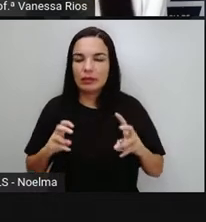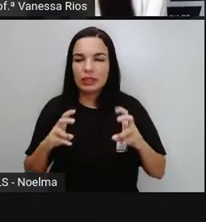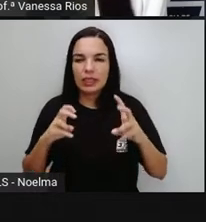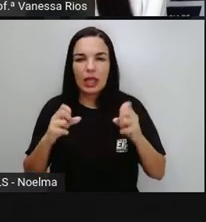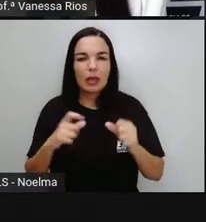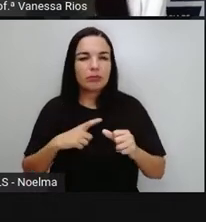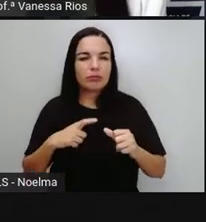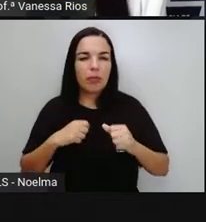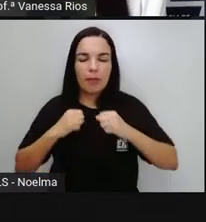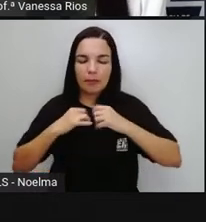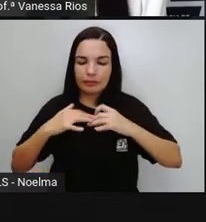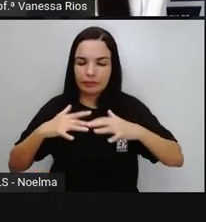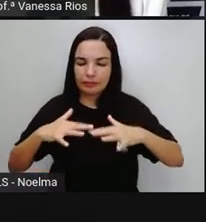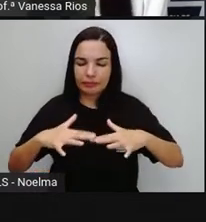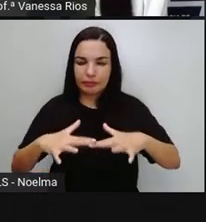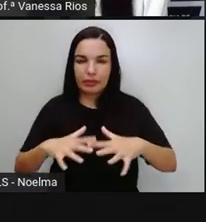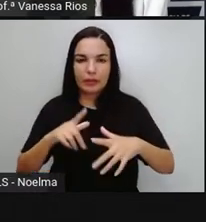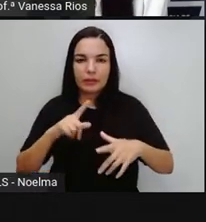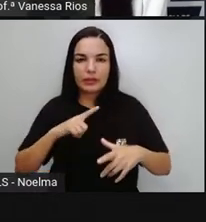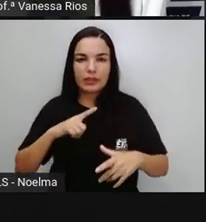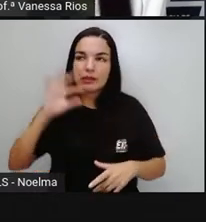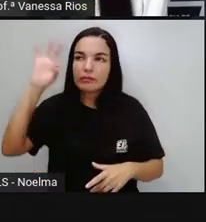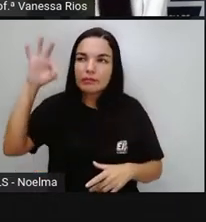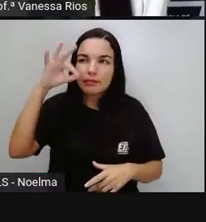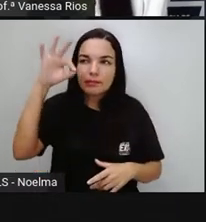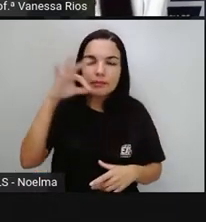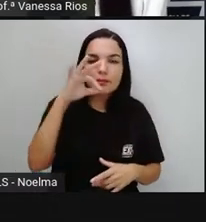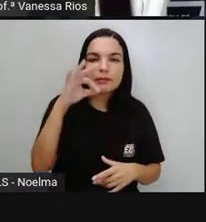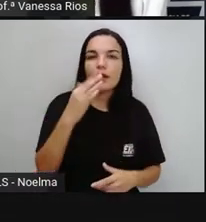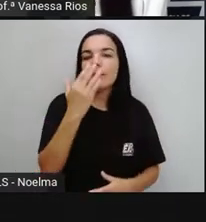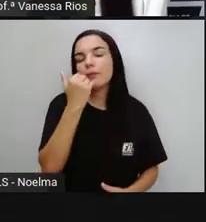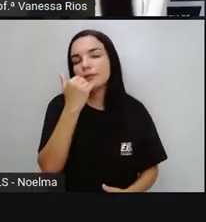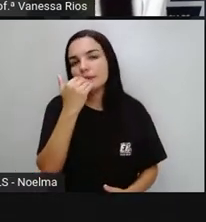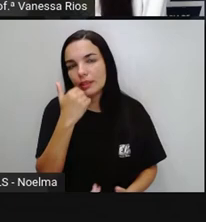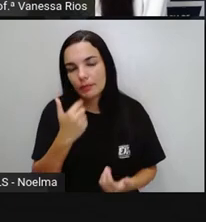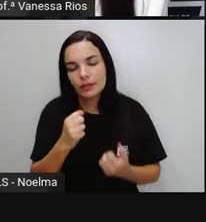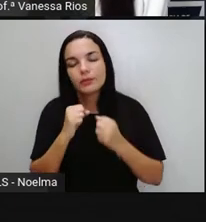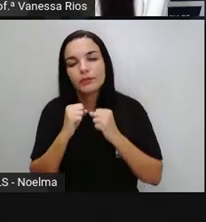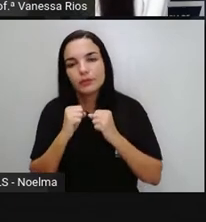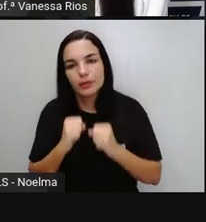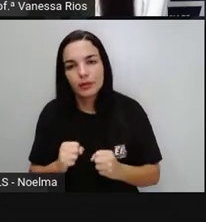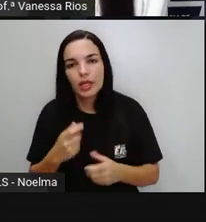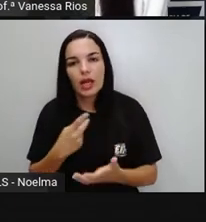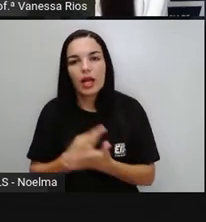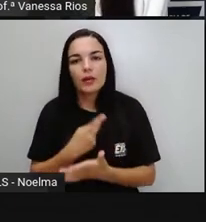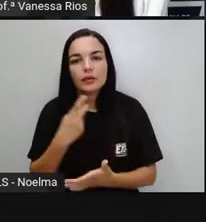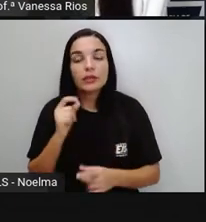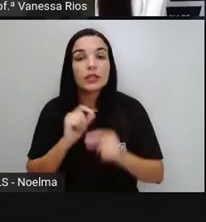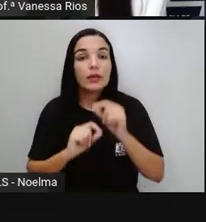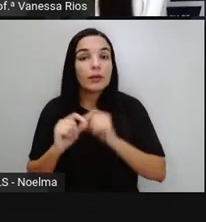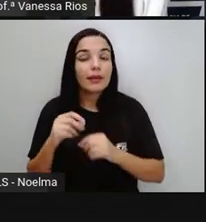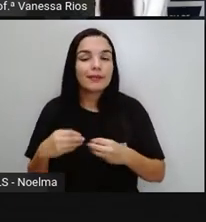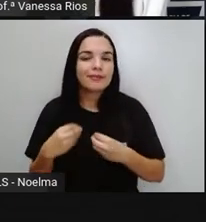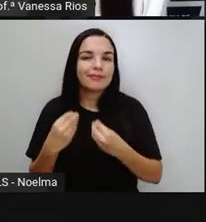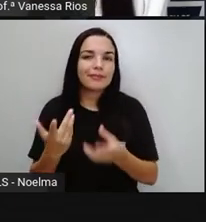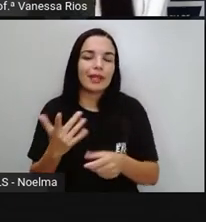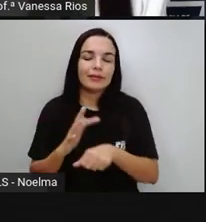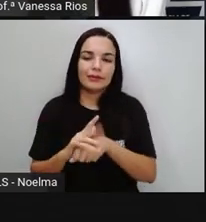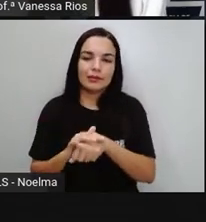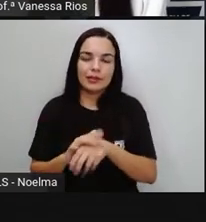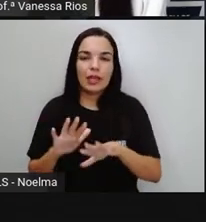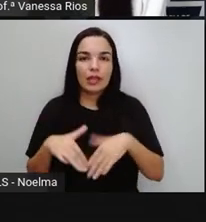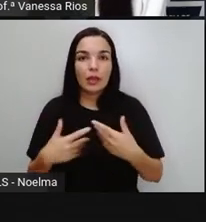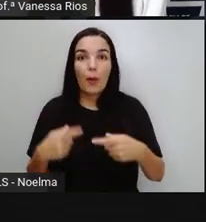Infestações Parasitárias E pesticidas Para os alimentos Fazendo Com que se Destaque A importância